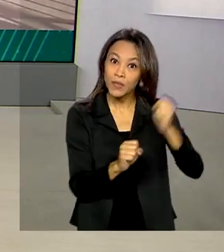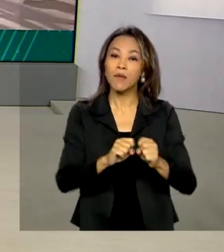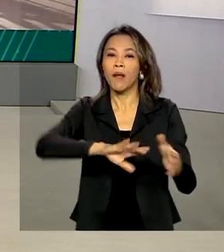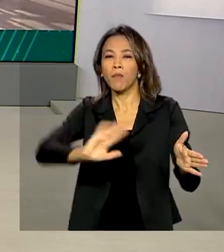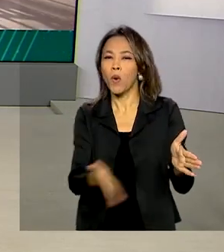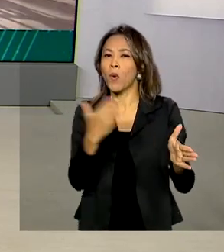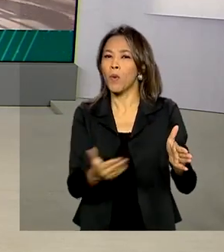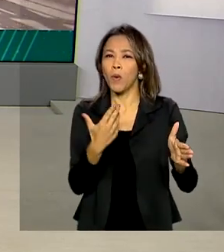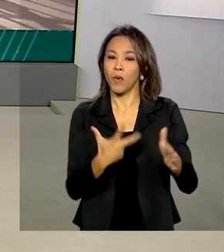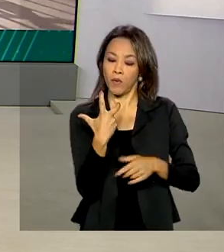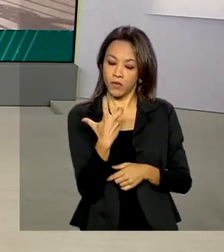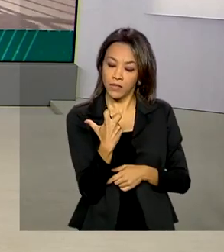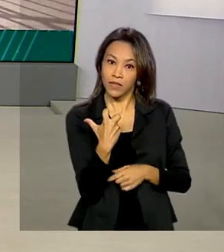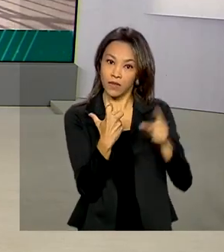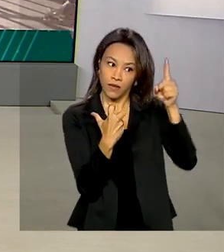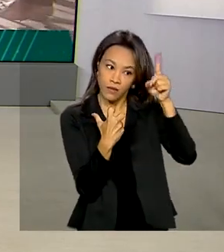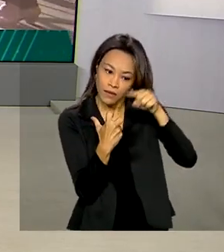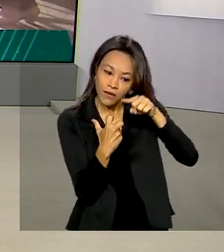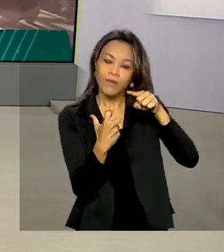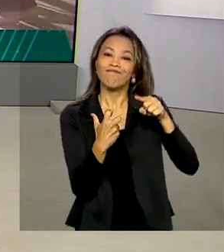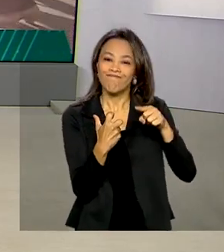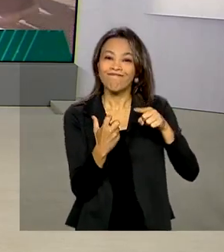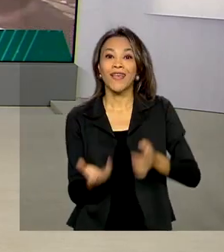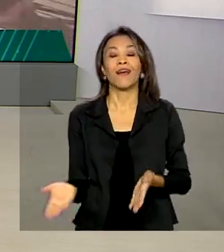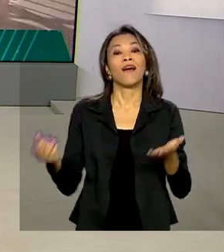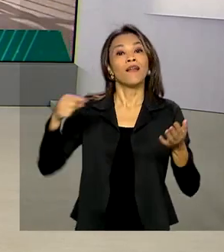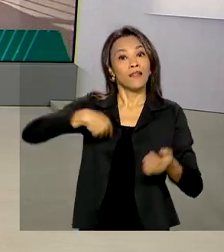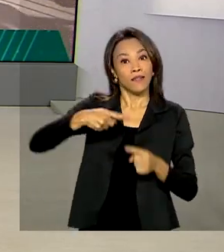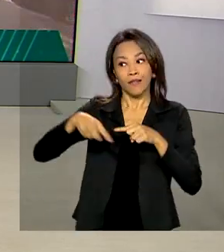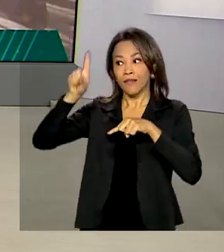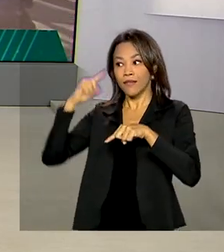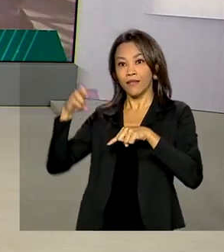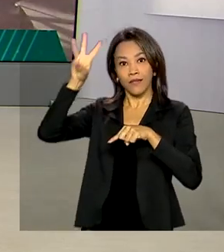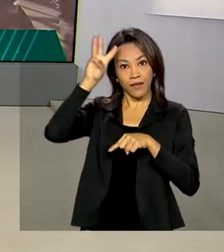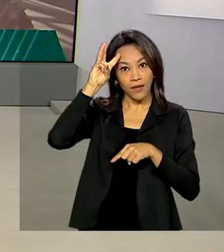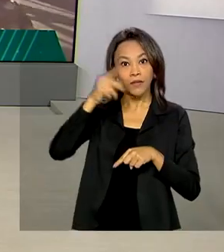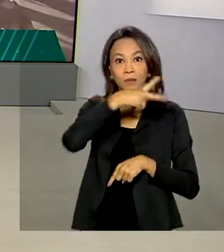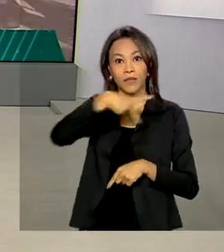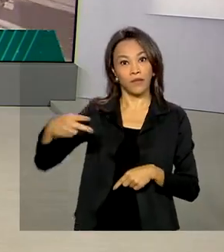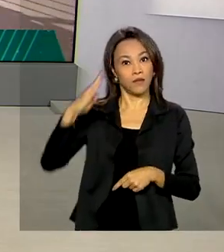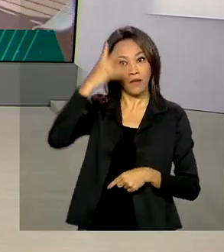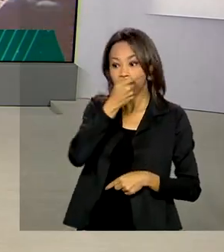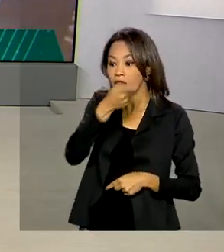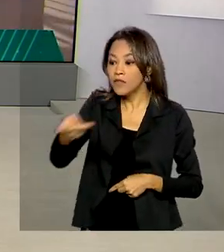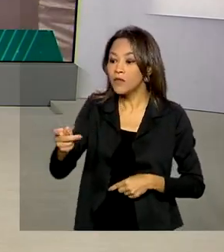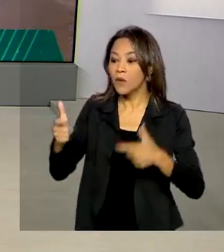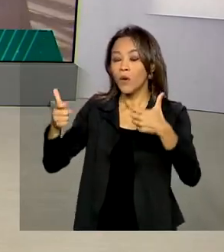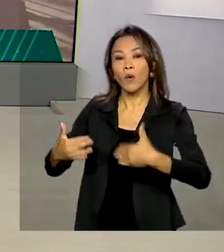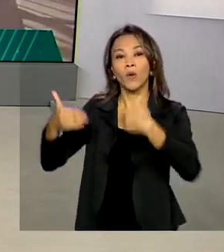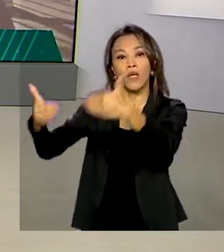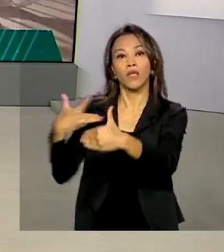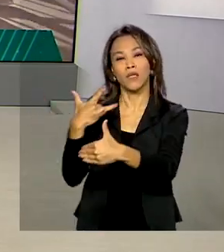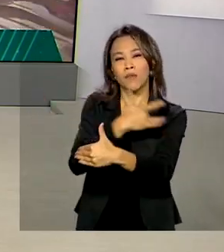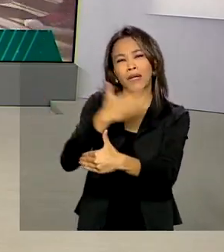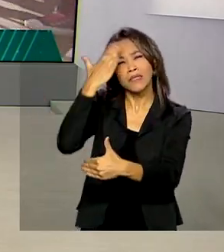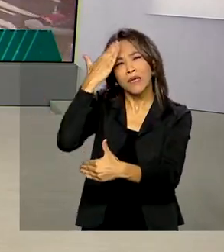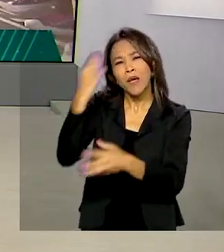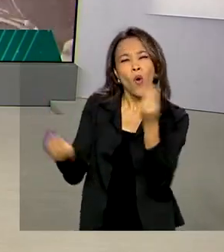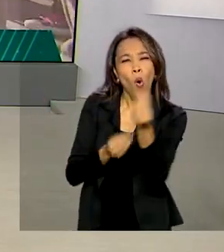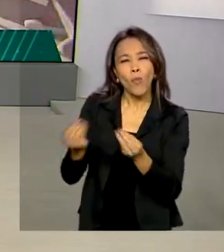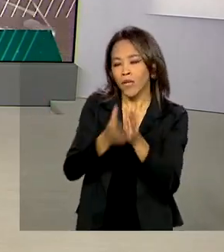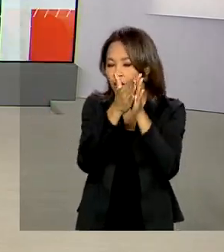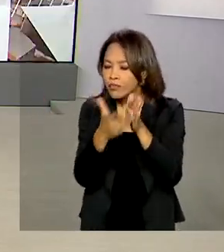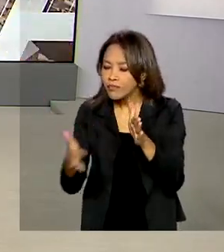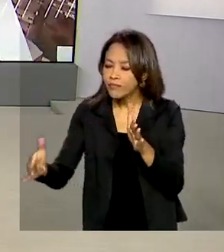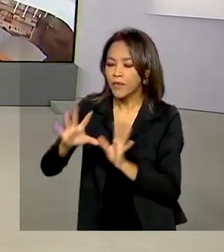seringas. Nesta terça-feira, o presidente Jair Bolsonaro esteve no Ministério da Saúde para saber os detalhes do Plano Nacional de Vacinação.